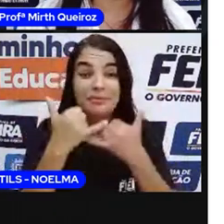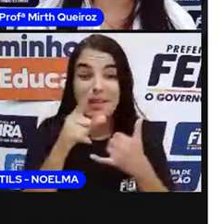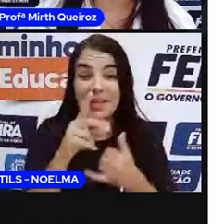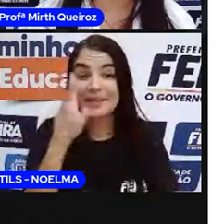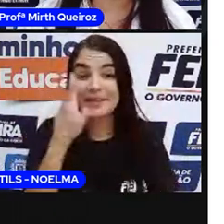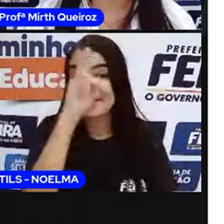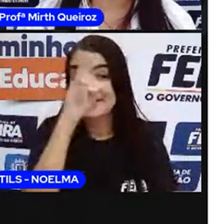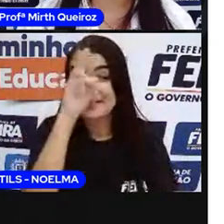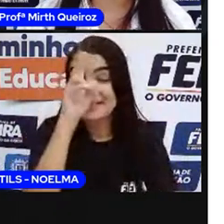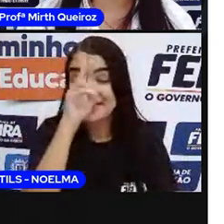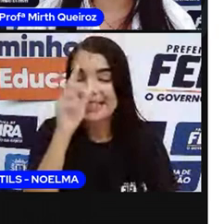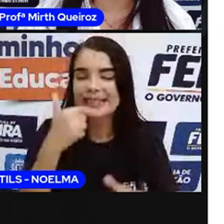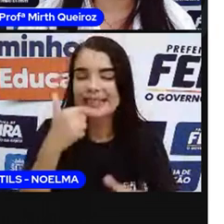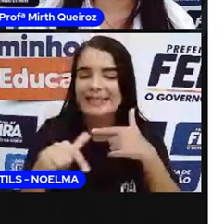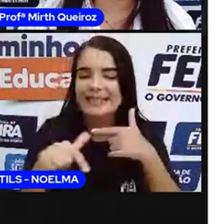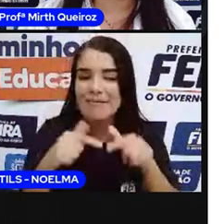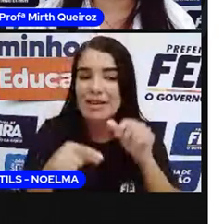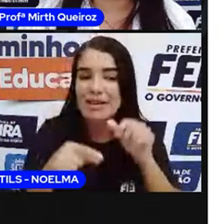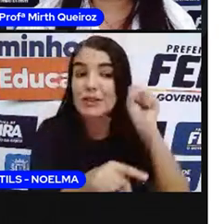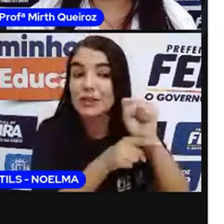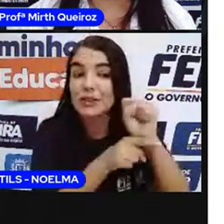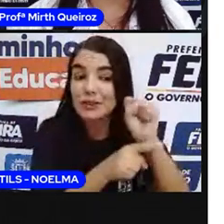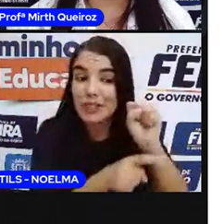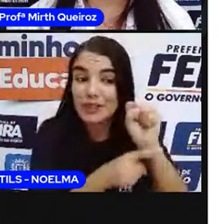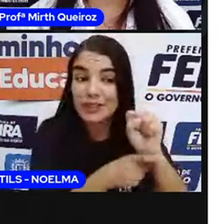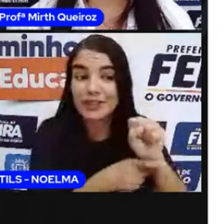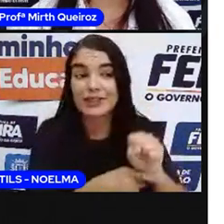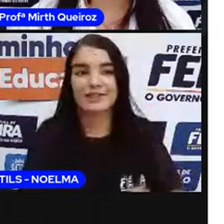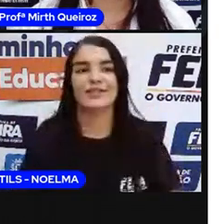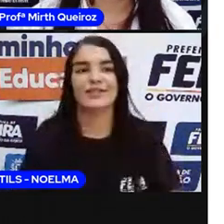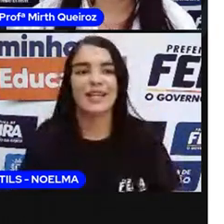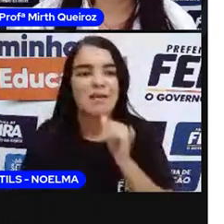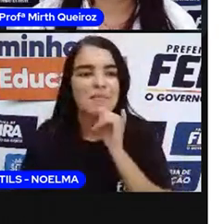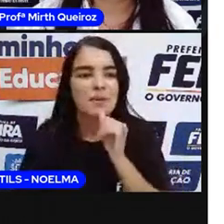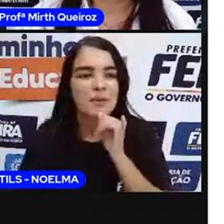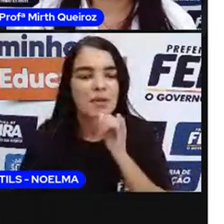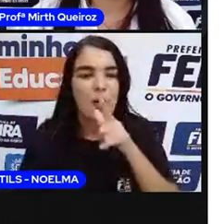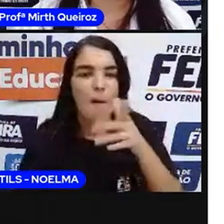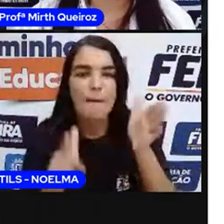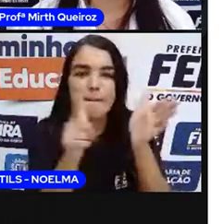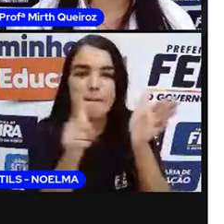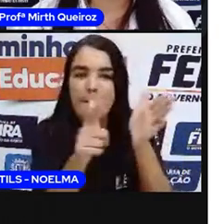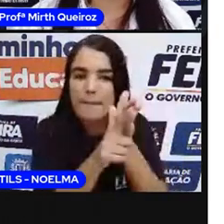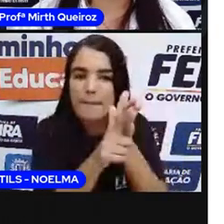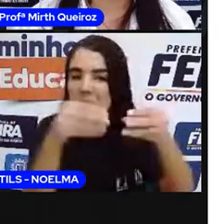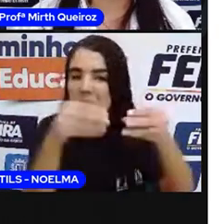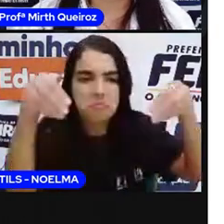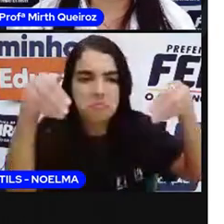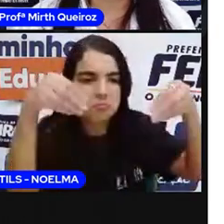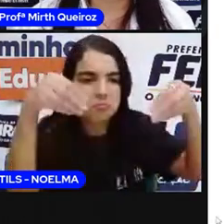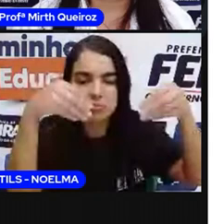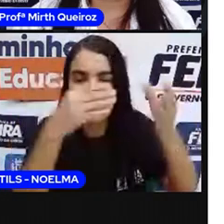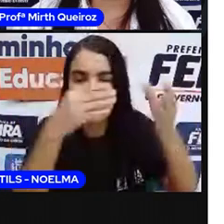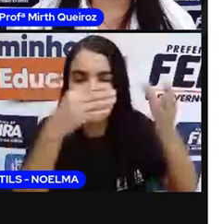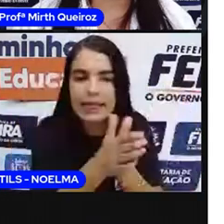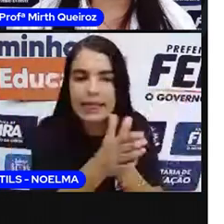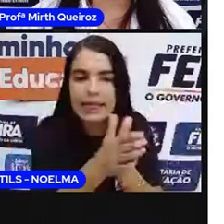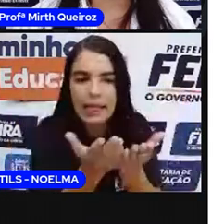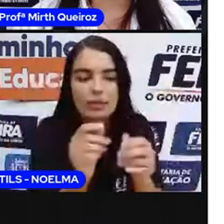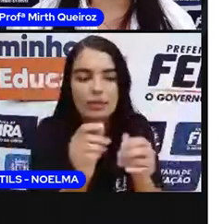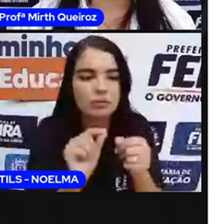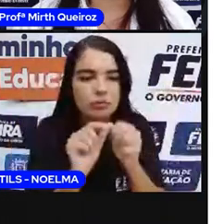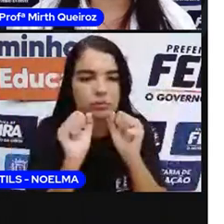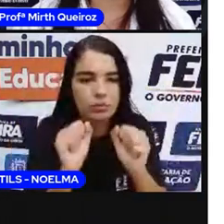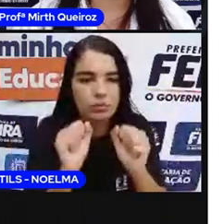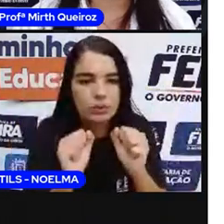estudar, né? Trabalhar no substantivo, né? Vocês vão pegar uma folha, qualquer folha, pode ser a folha do caderno. E vocês